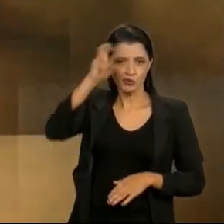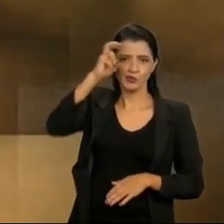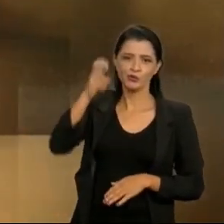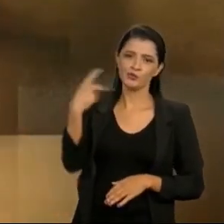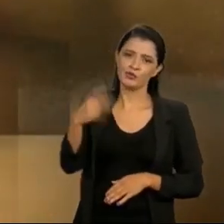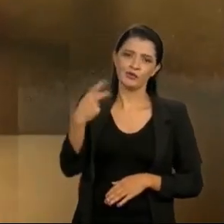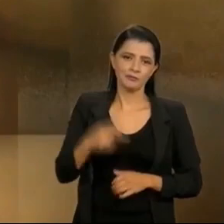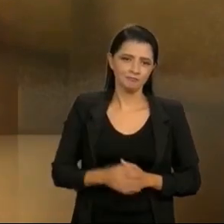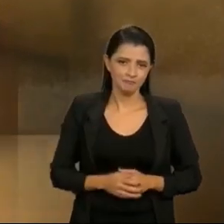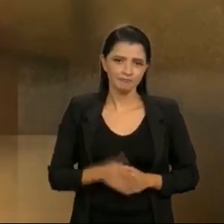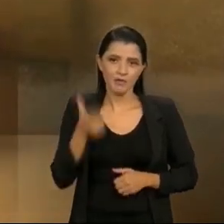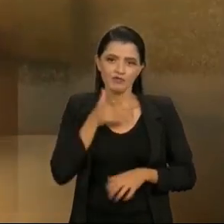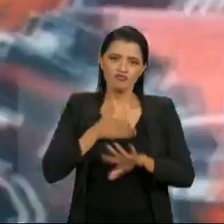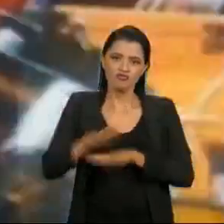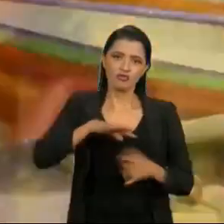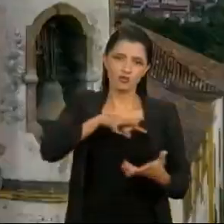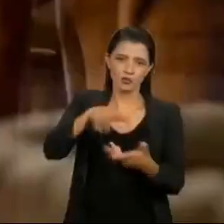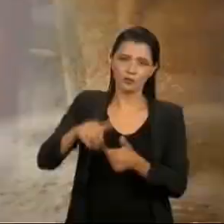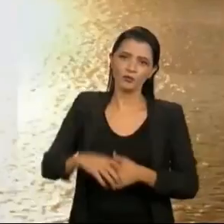e conquistou o mundo.